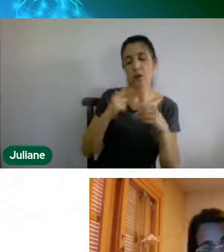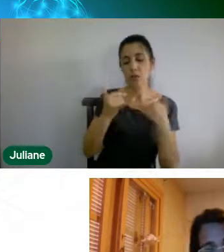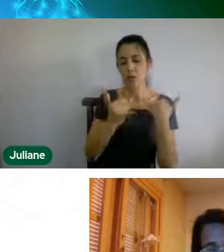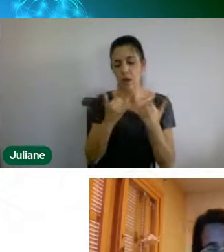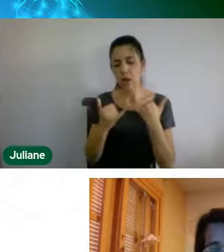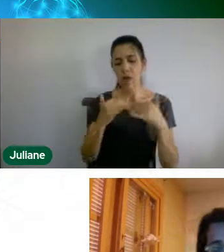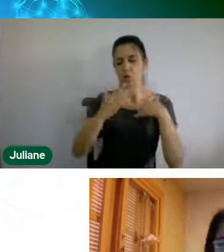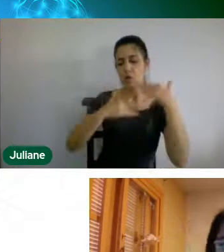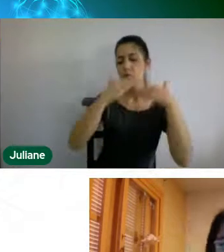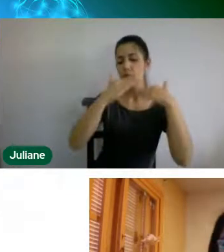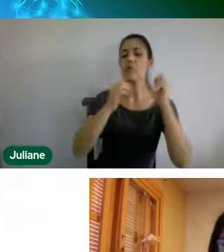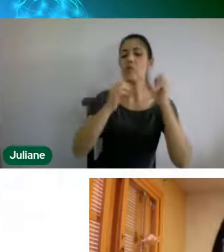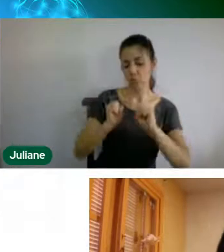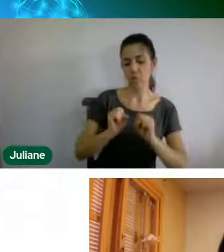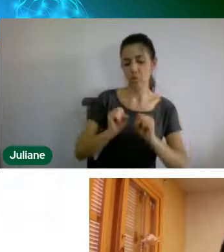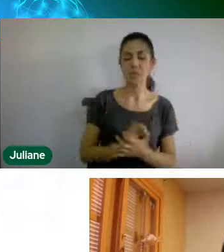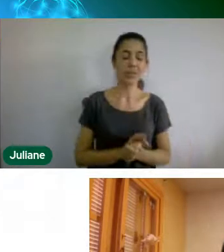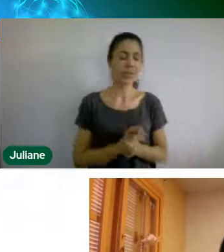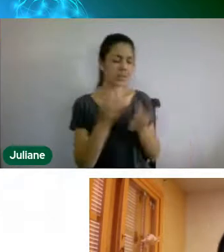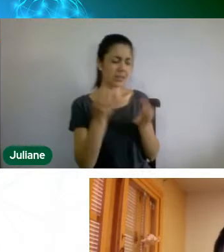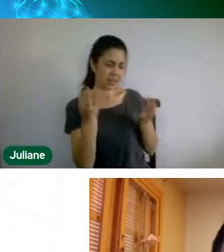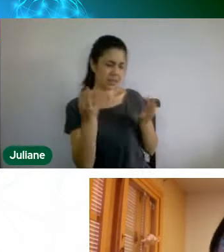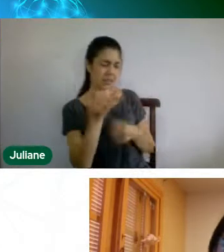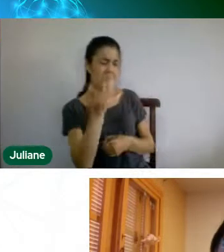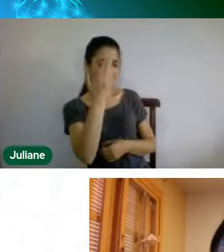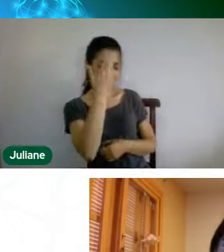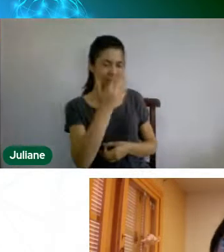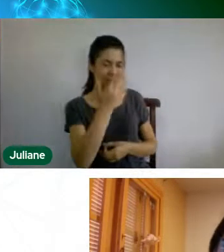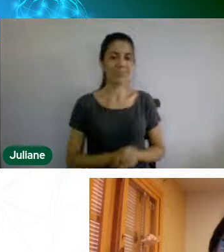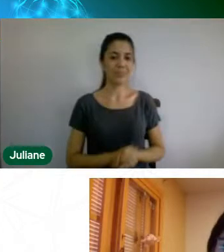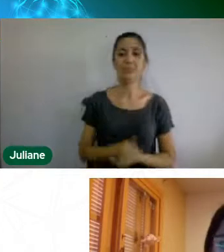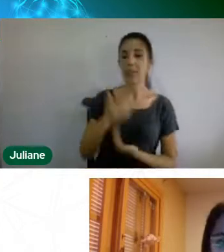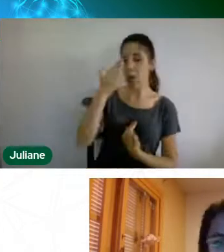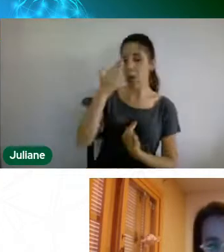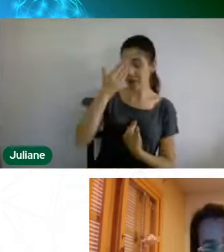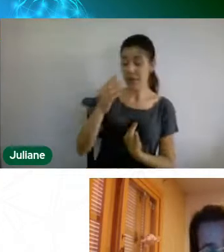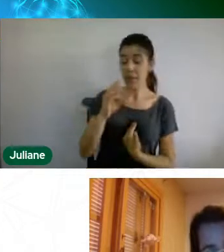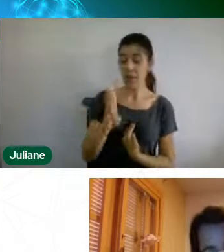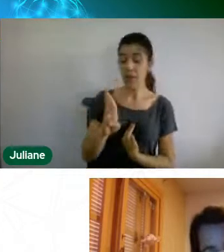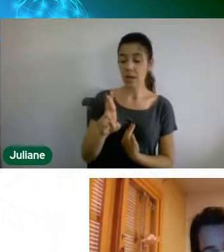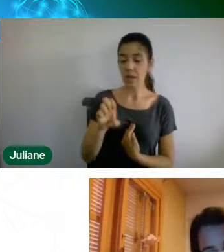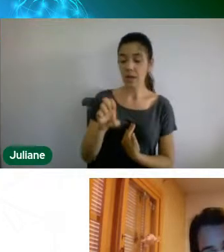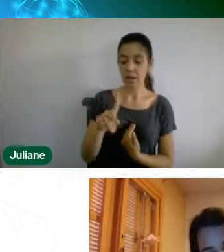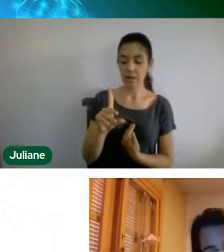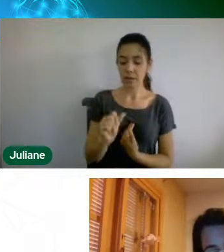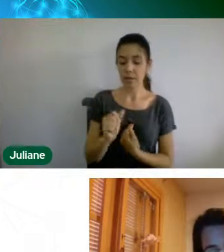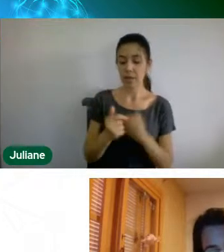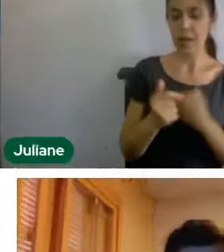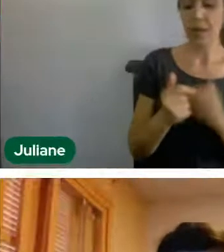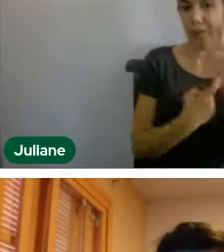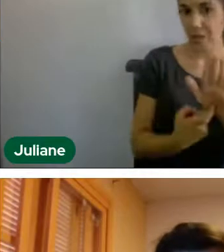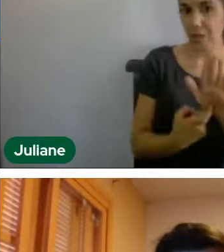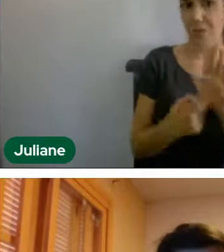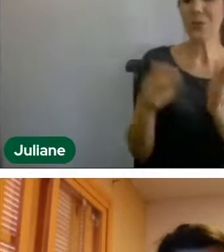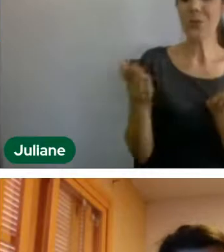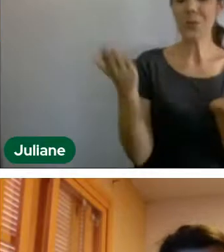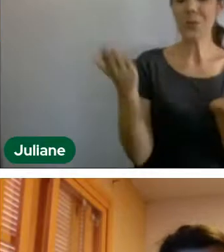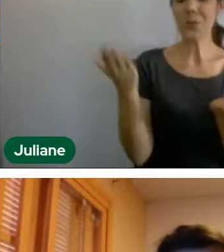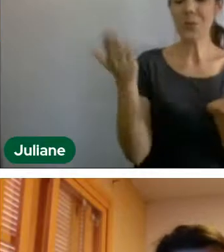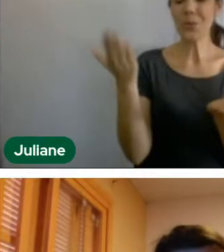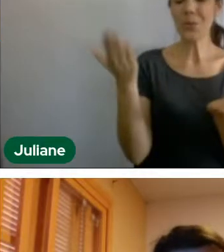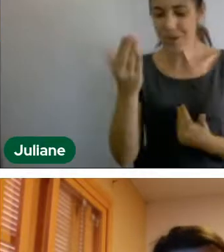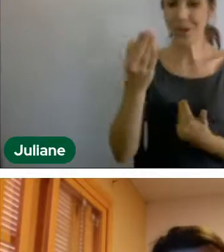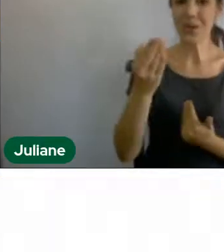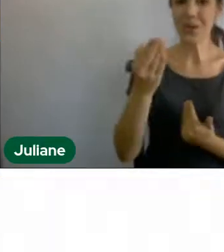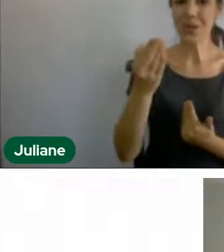Certo, obrigada, Brenda, então, pela apresentação, obrigada, professora Dayana, professor Rodrigo, tá, encerramos, então,